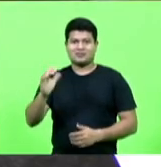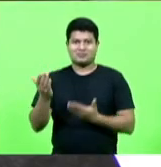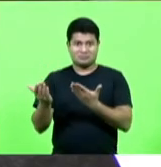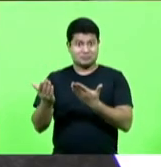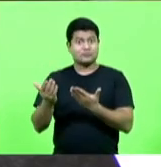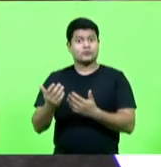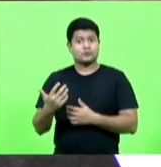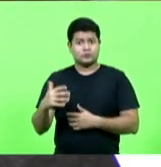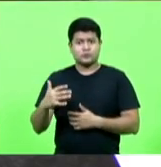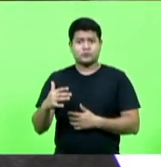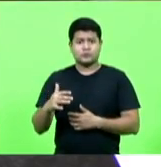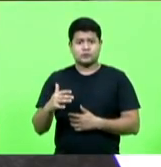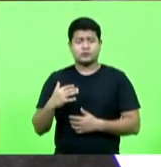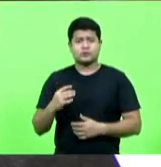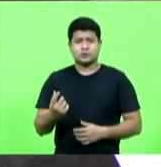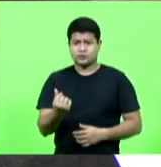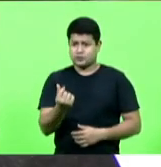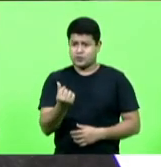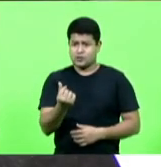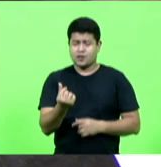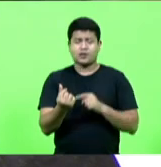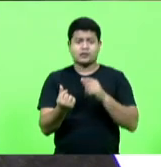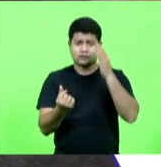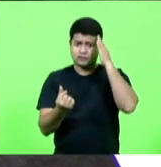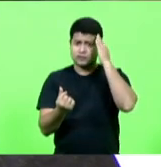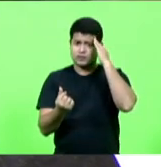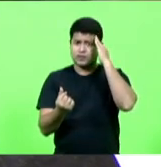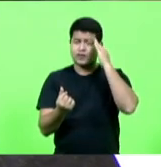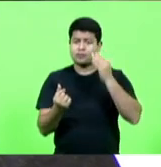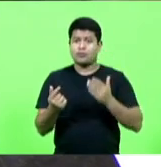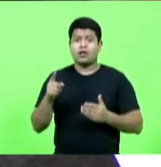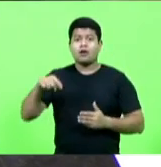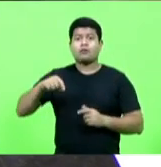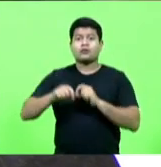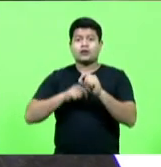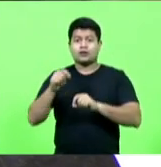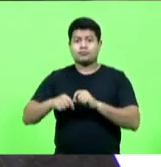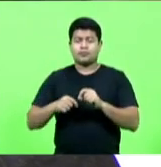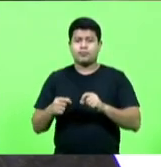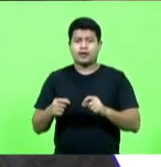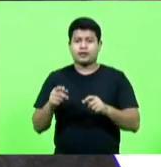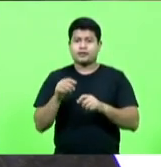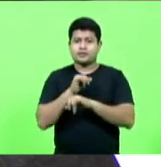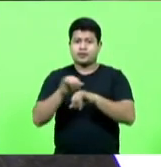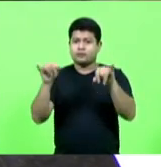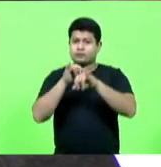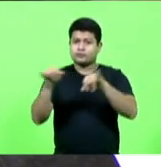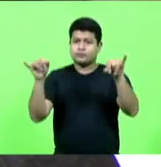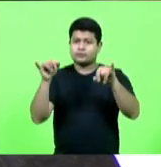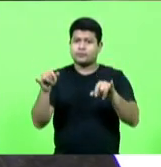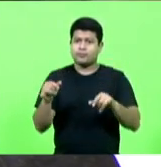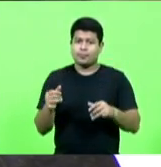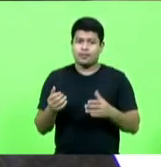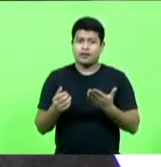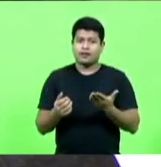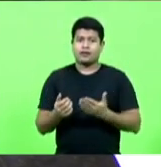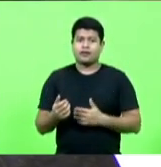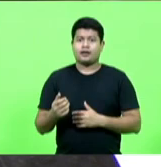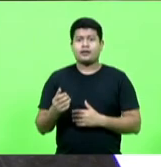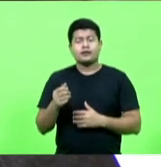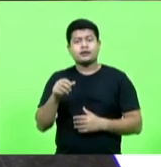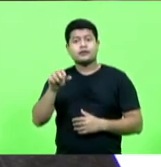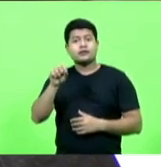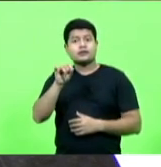Dinheiro, que sabemos muito bem que a propaganda é algo muito interessante. Se você está fazendo ali uma campanha, e, olha,